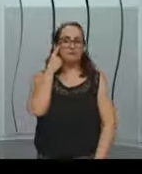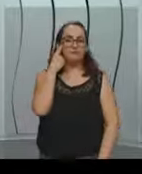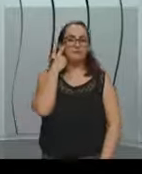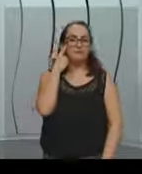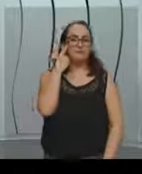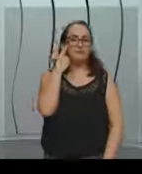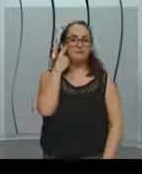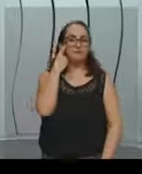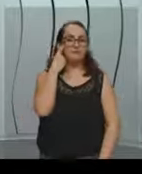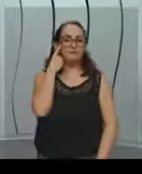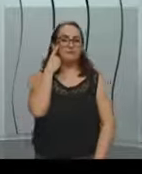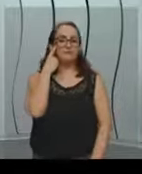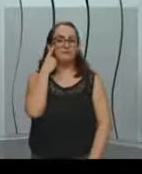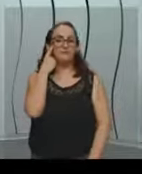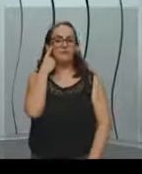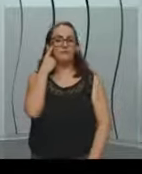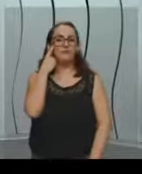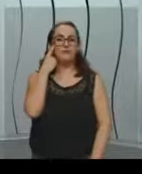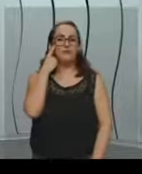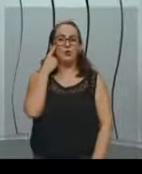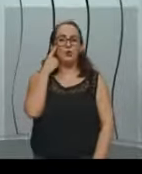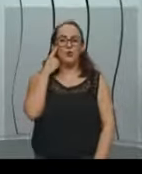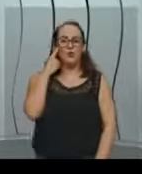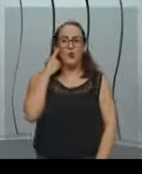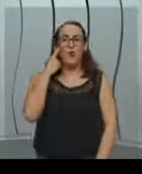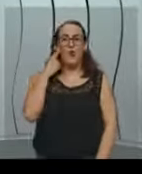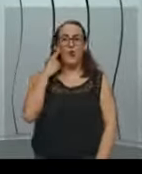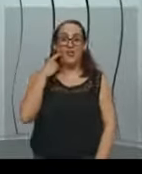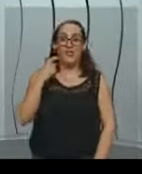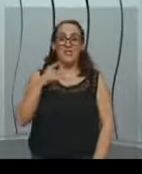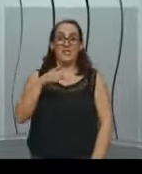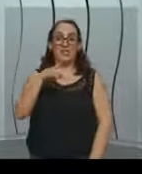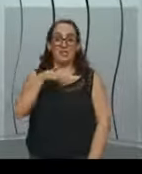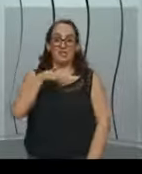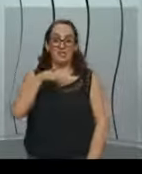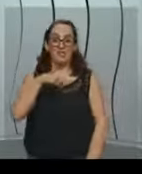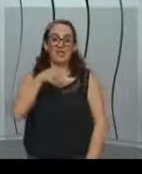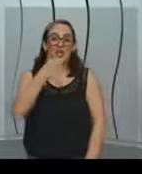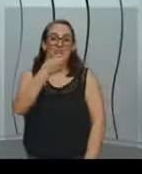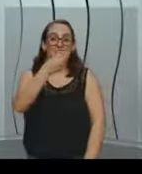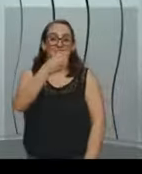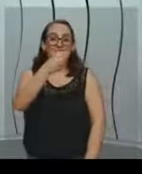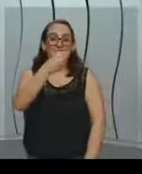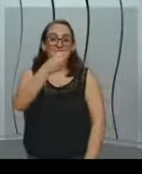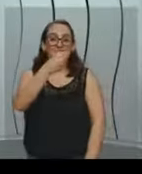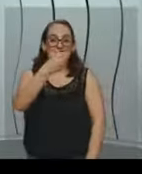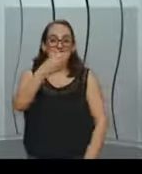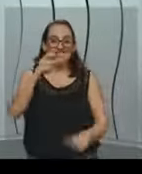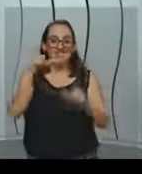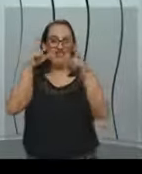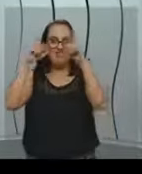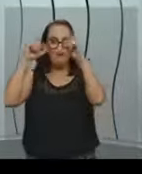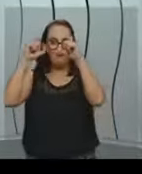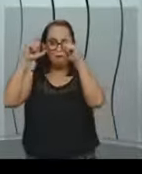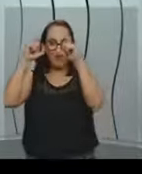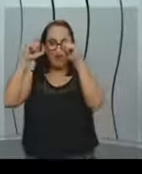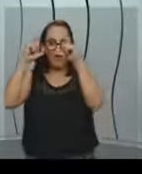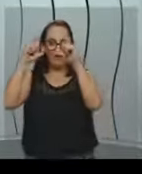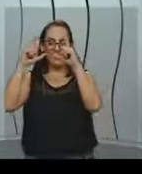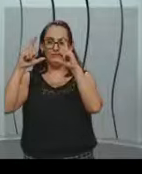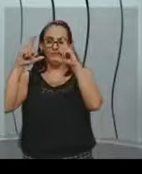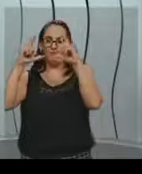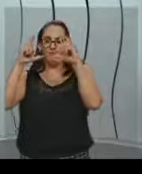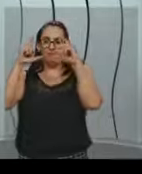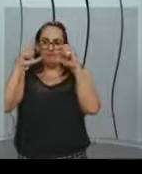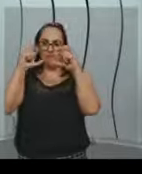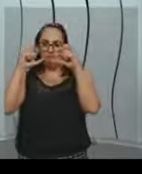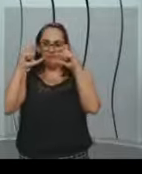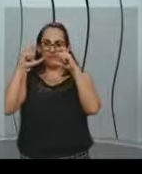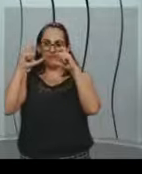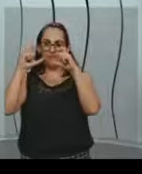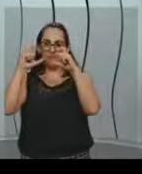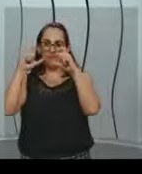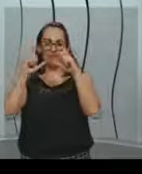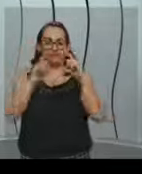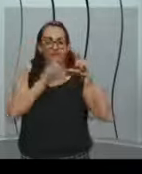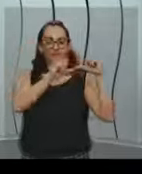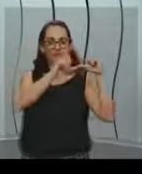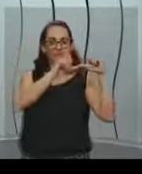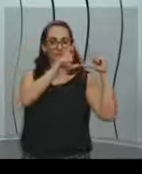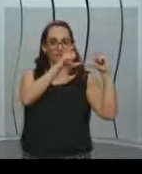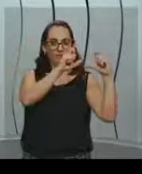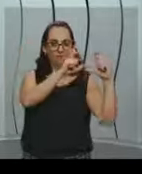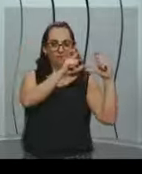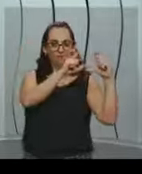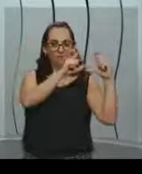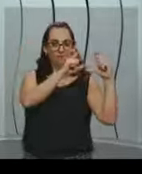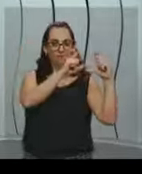Colocaram 16 câmeras fotográficas, com distância mínima entre uma e outra,